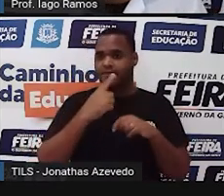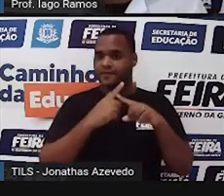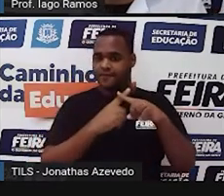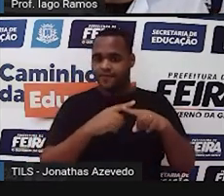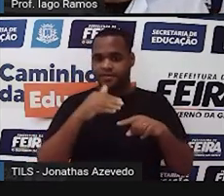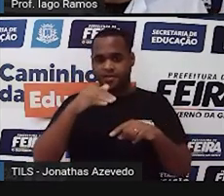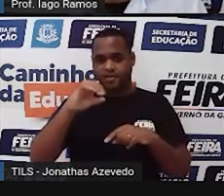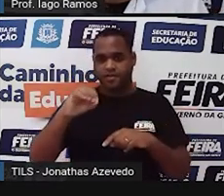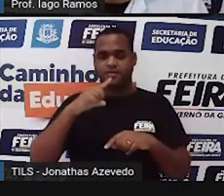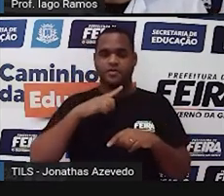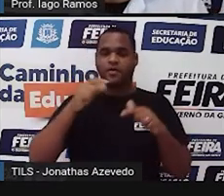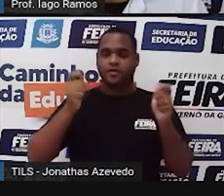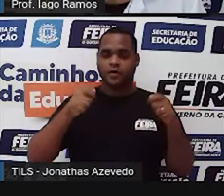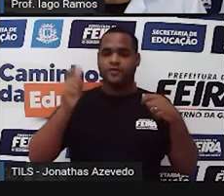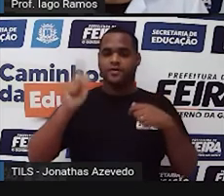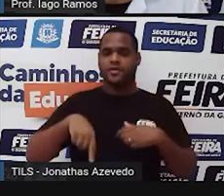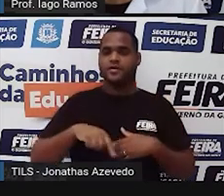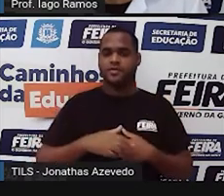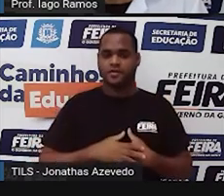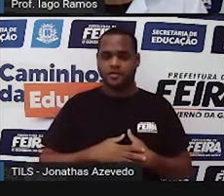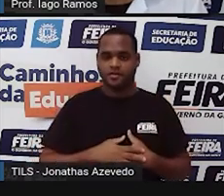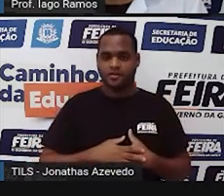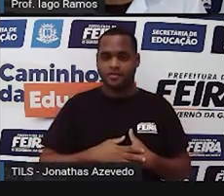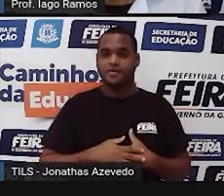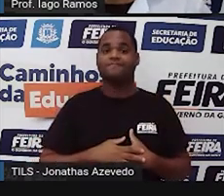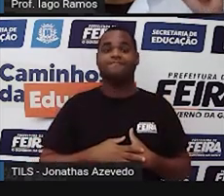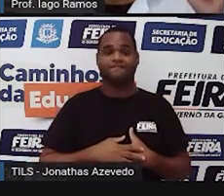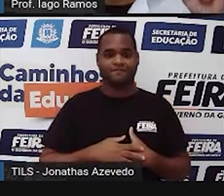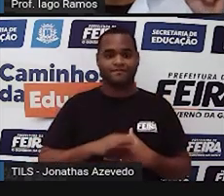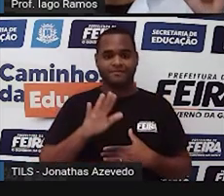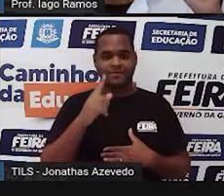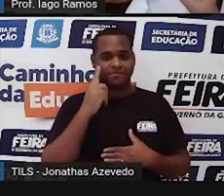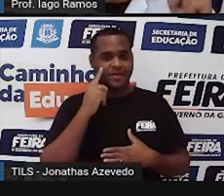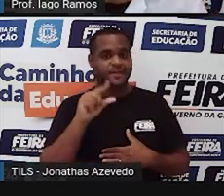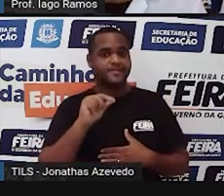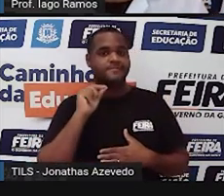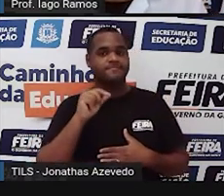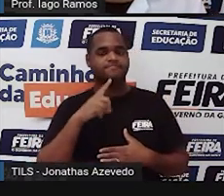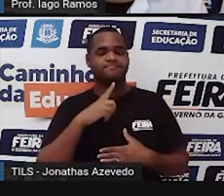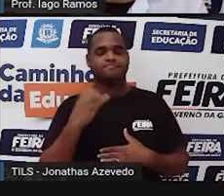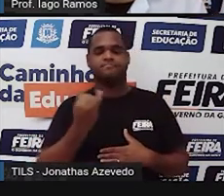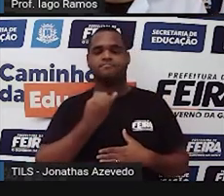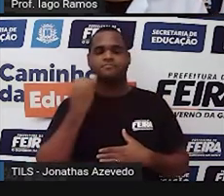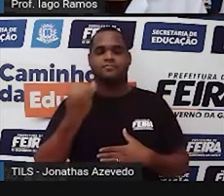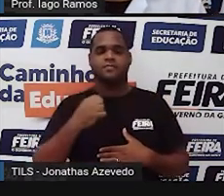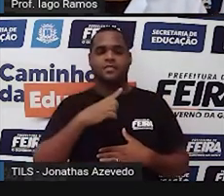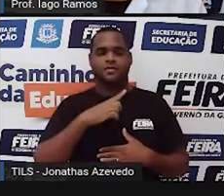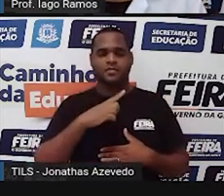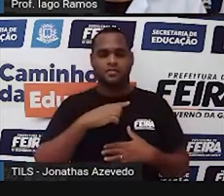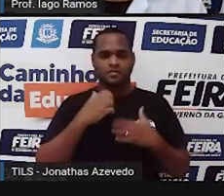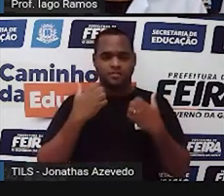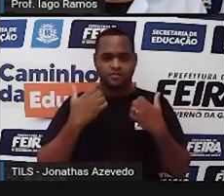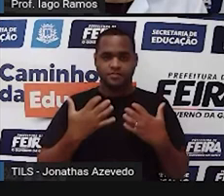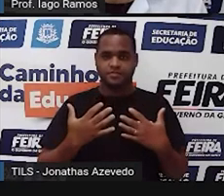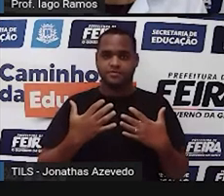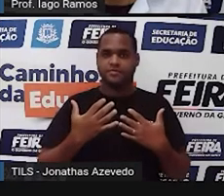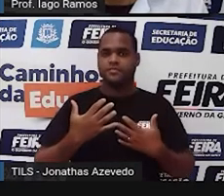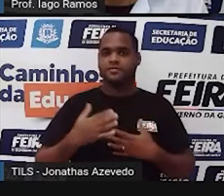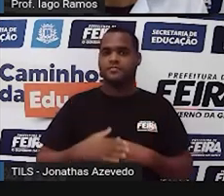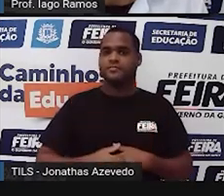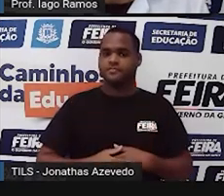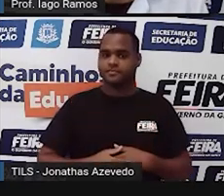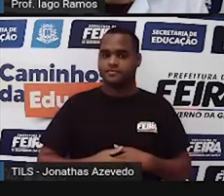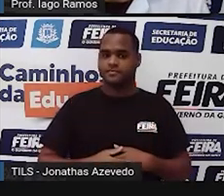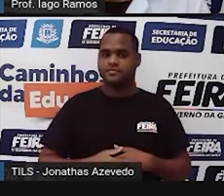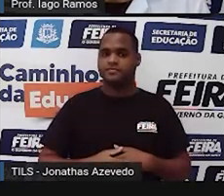vezes 10 de novo, de novo. Mas, olha o detalhe, multiplicar três vezes por 10